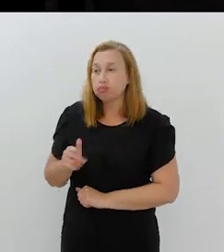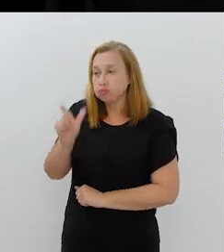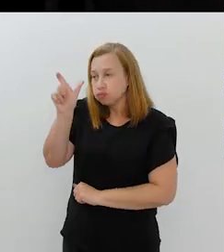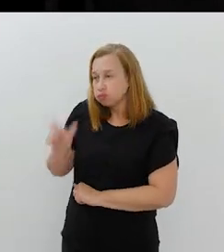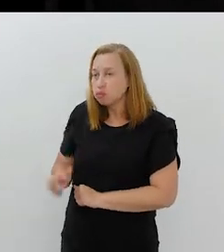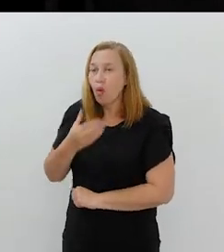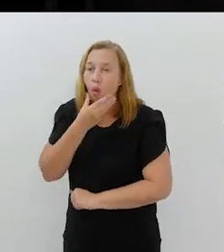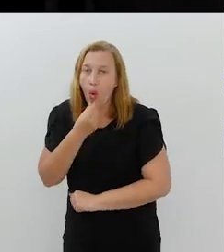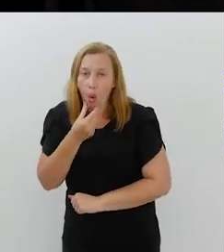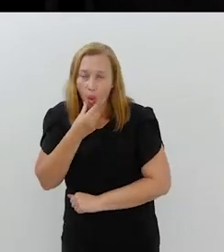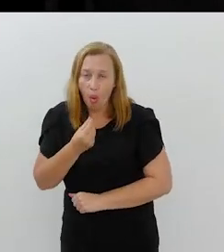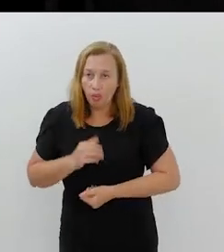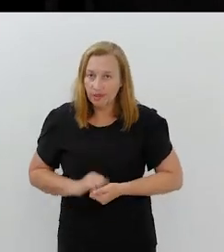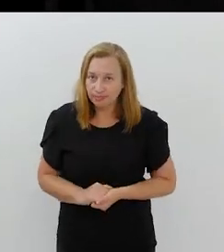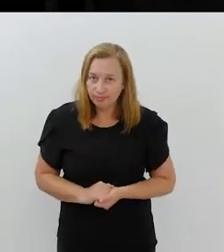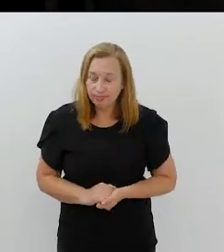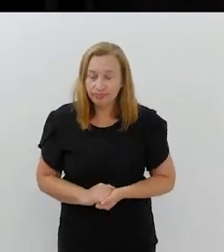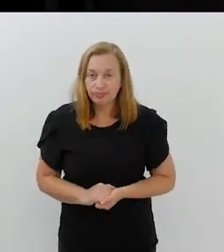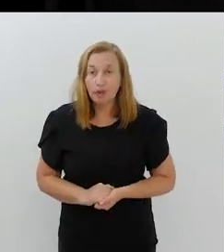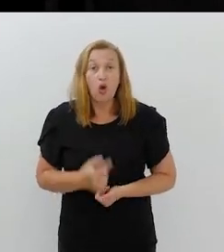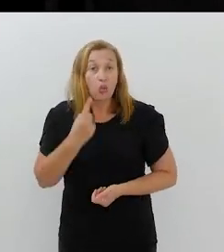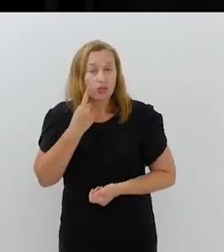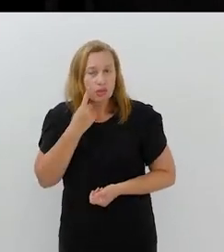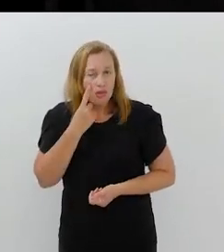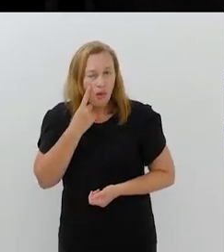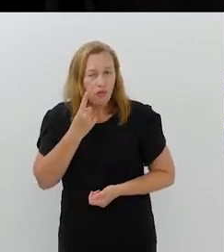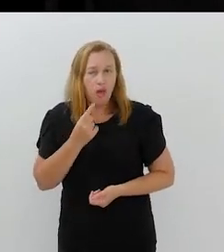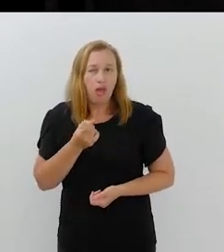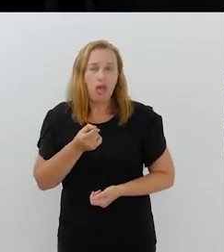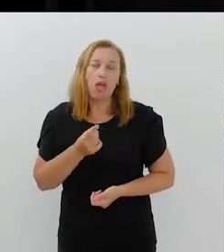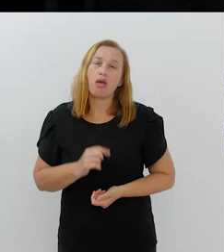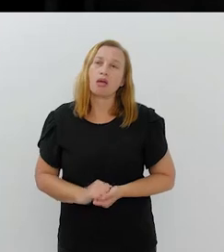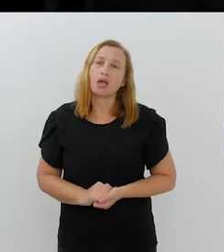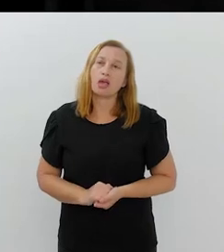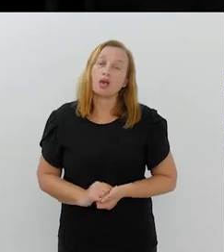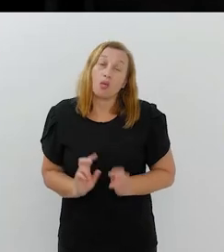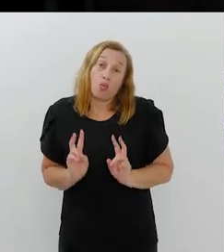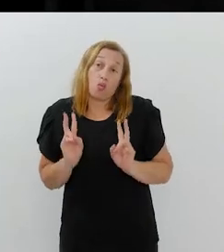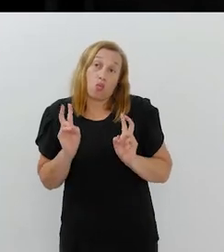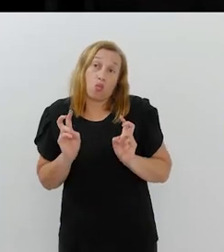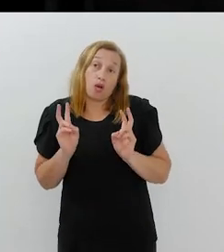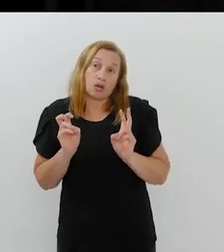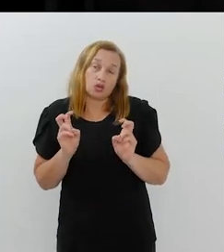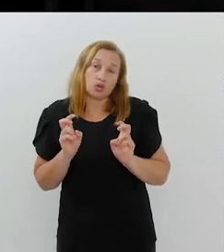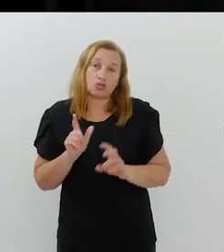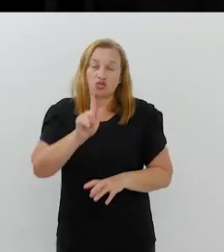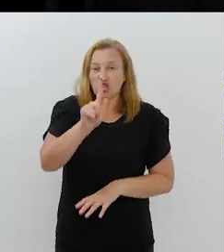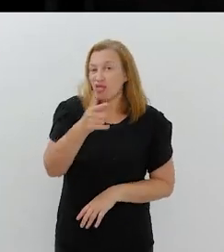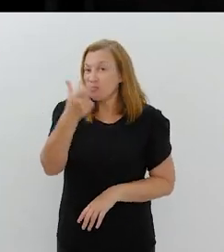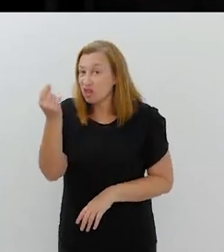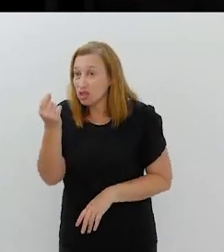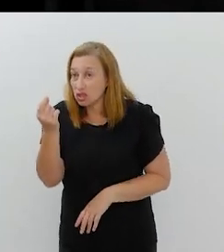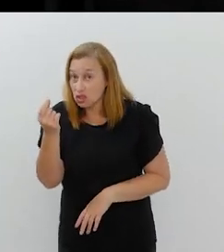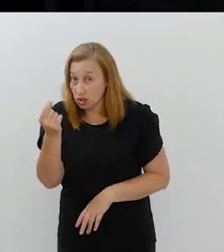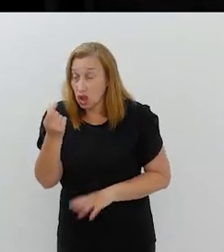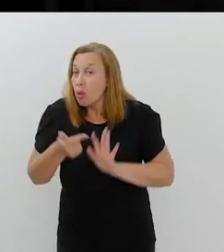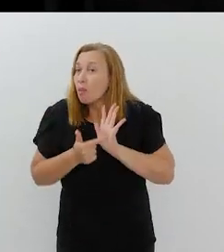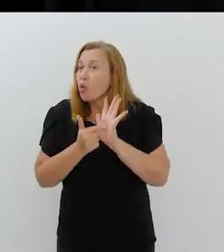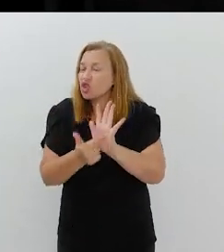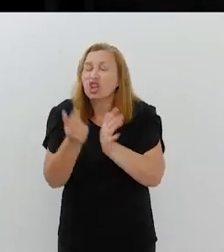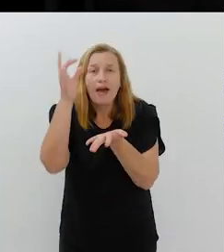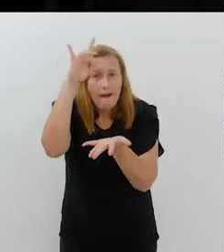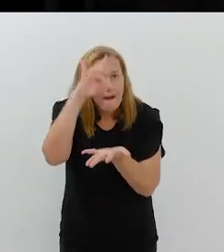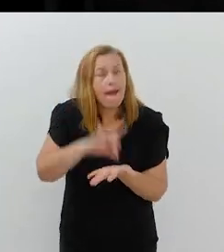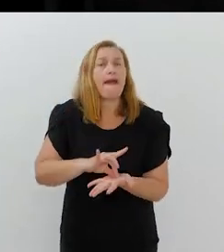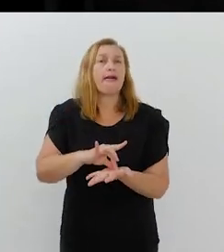a partir do momento em que ele vai para casa. E, assim, quando você vê, você ressalta a questão do G20,